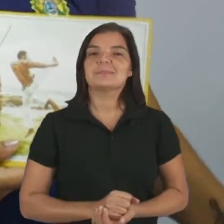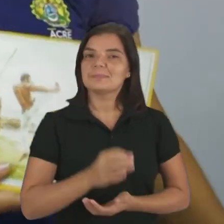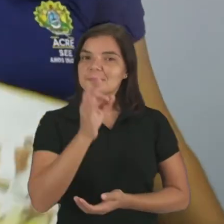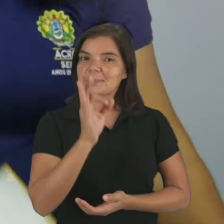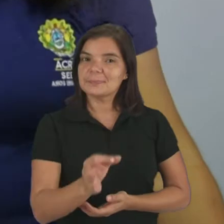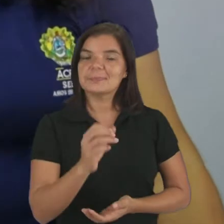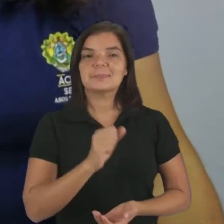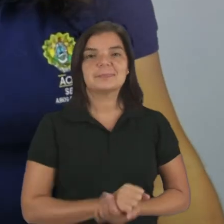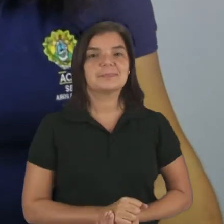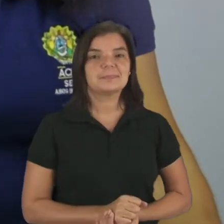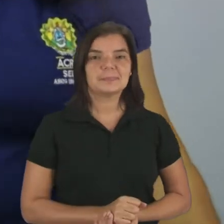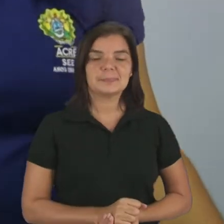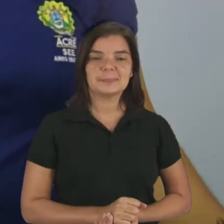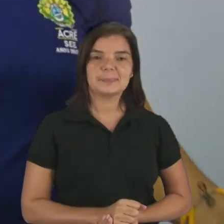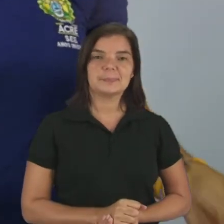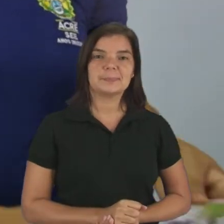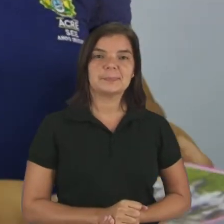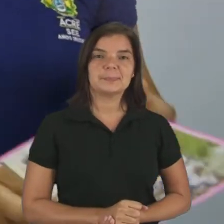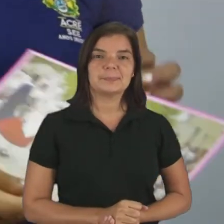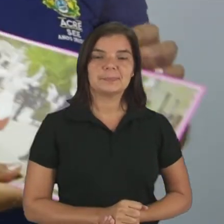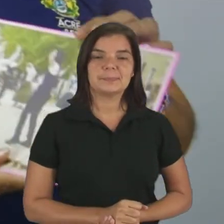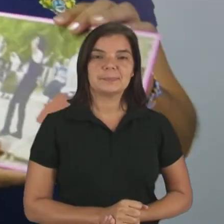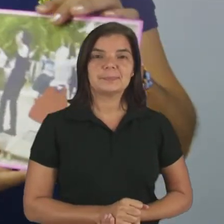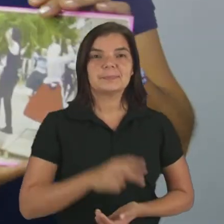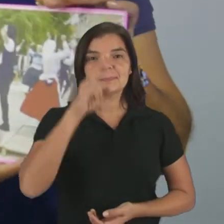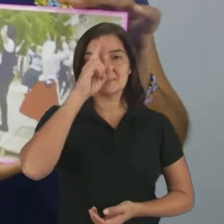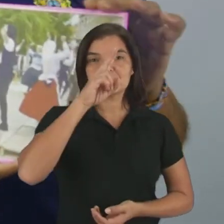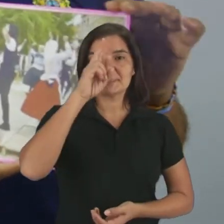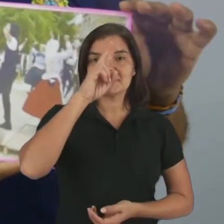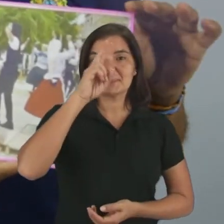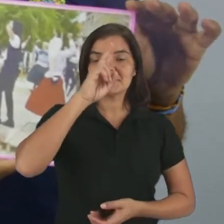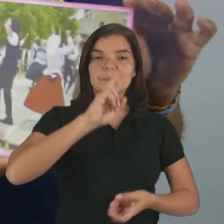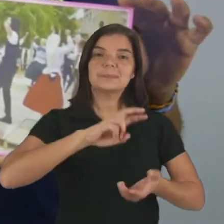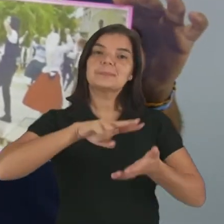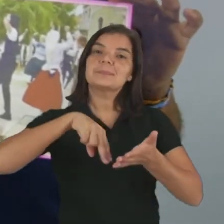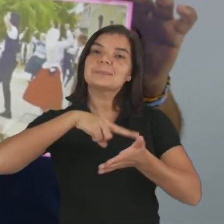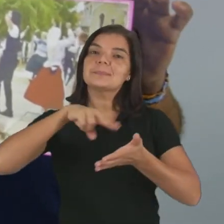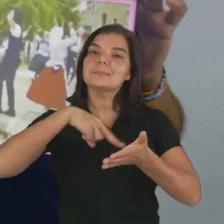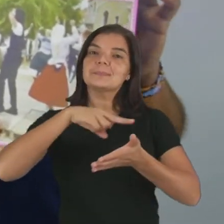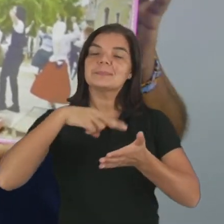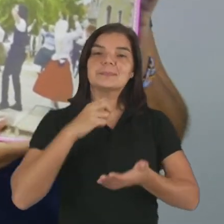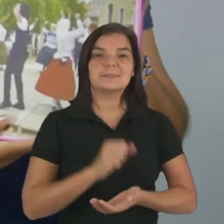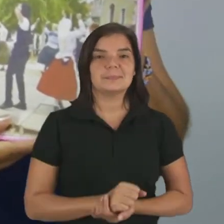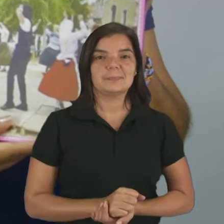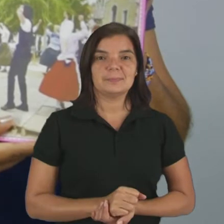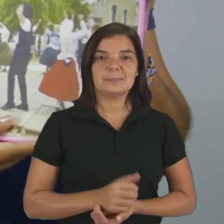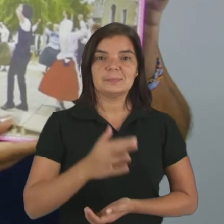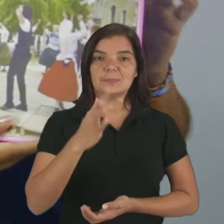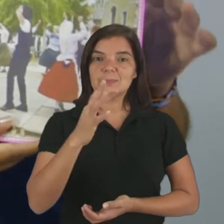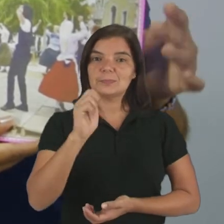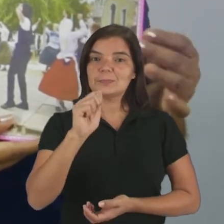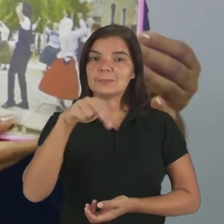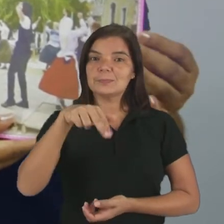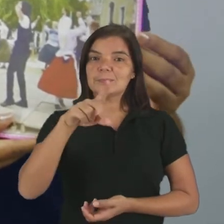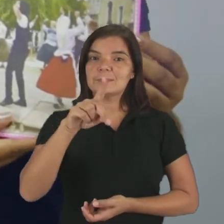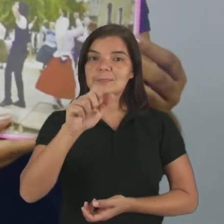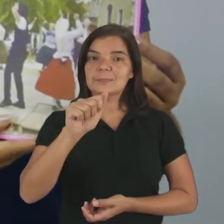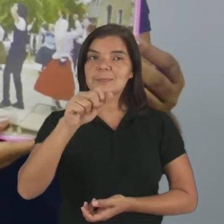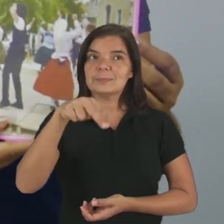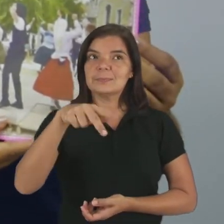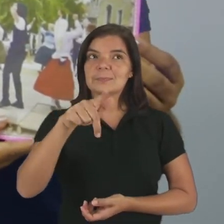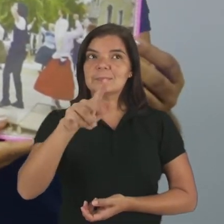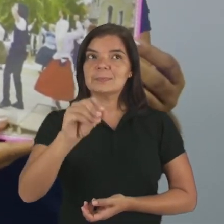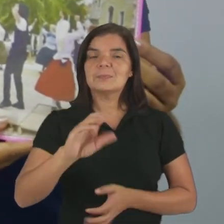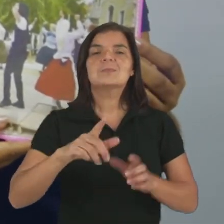certo? Vamos continuar. Quem lembra desta dança, chama-se Fandango. E da onde que é?